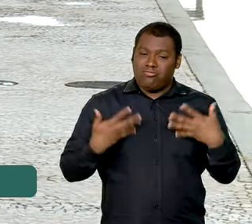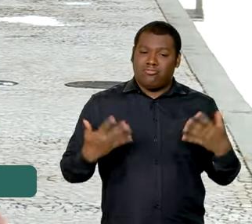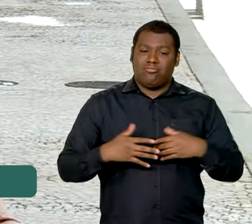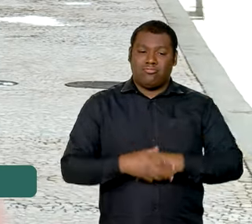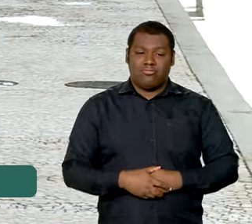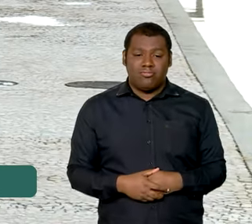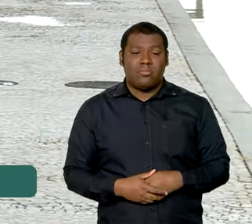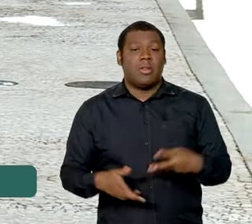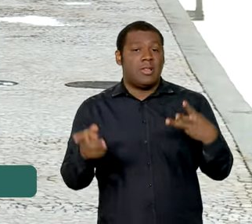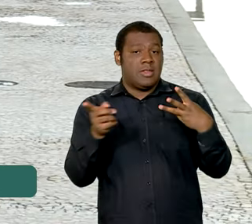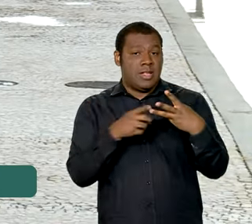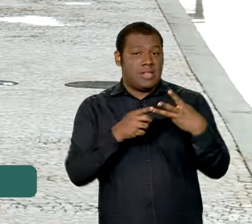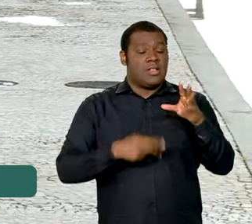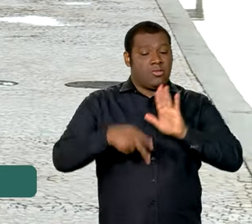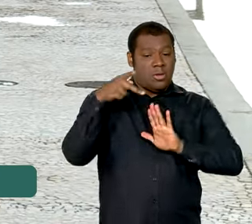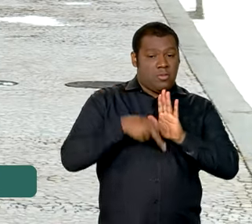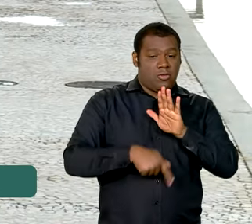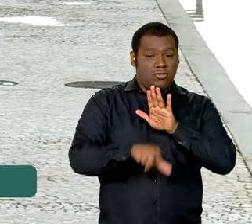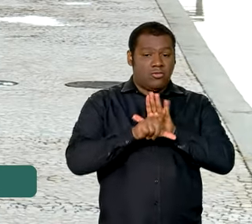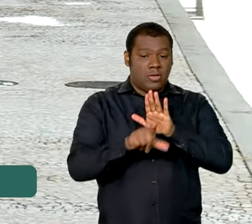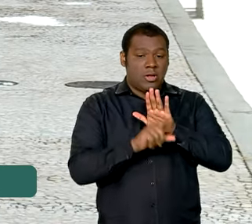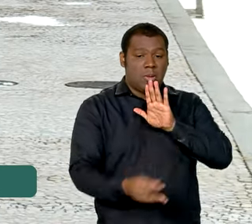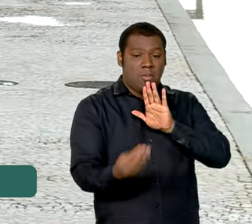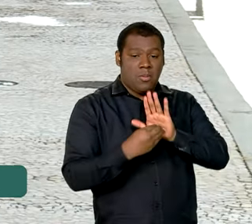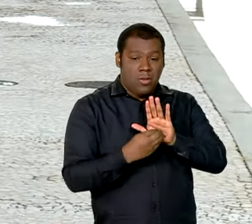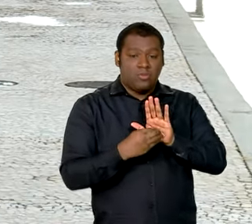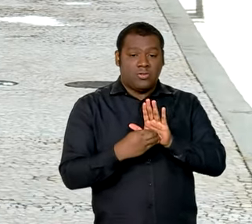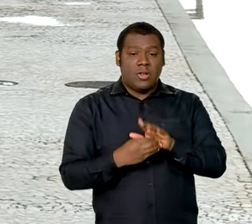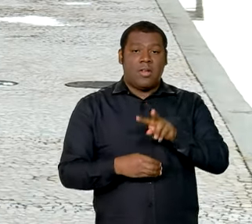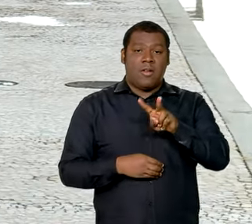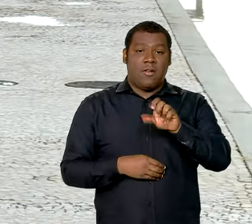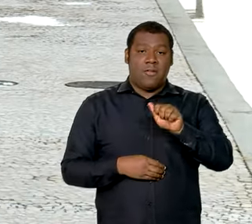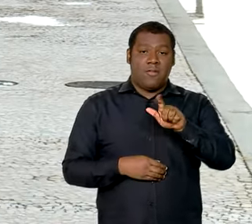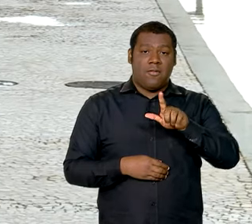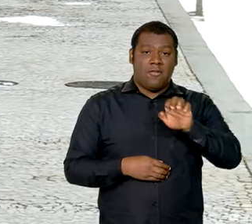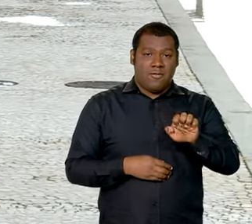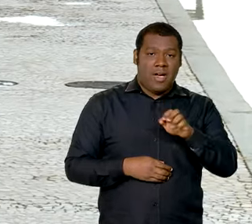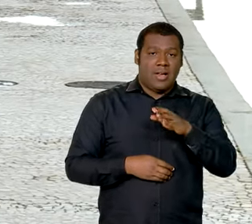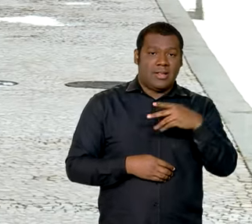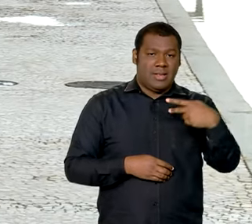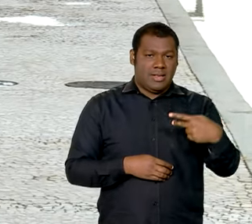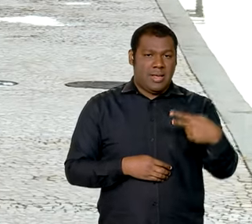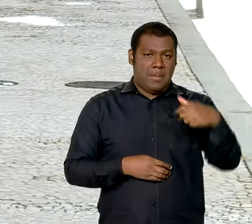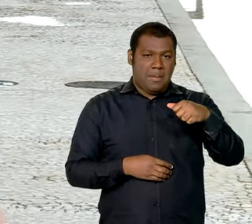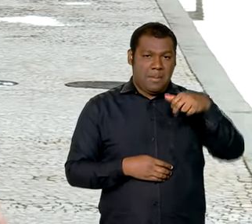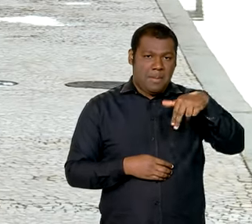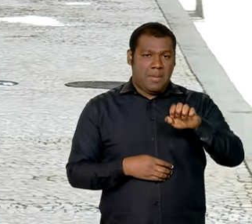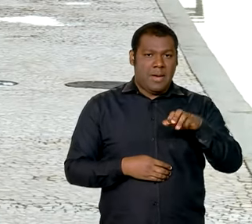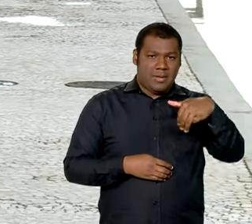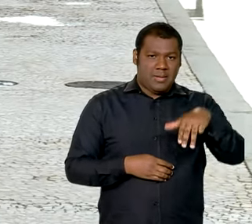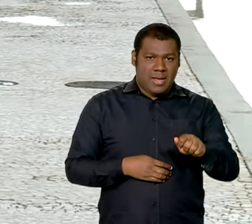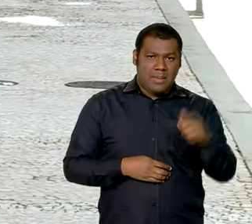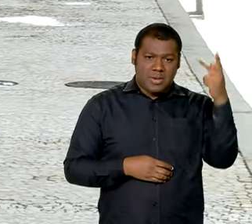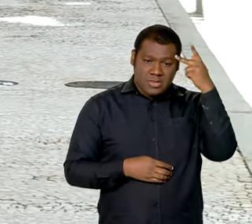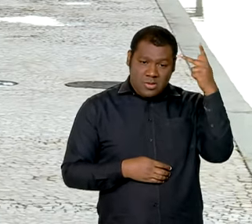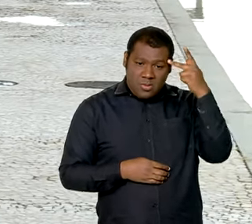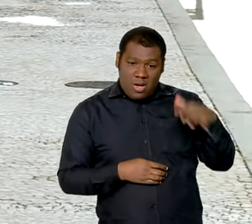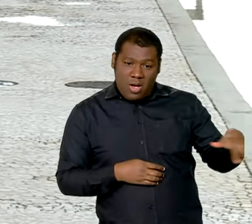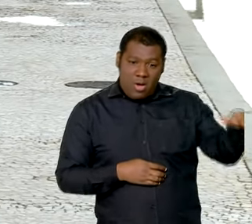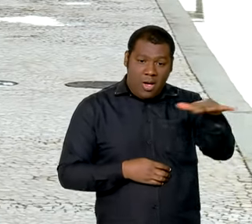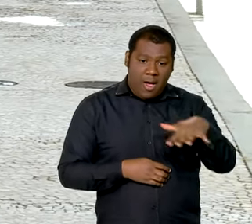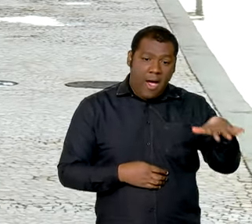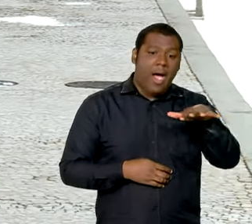Já o terceiro projeto de lei institui a região do Vale do Panema, em São Paulo, como área especial de interesse